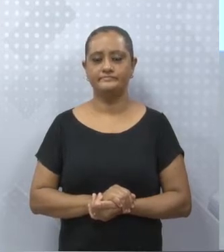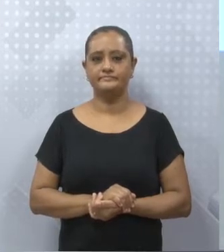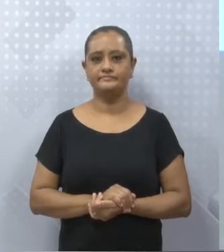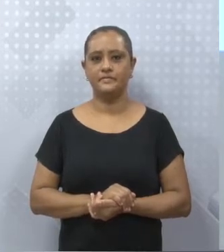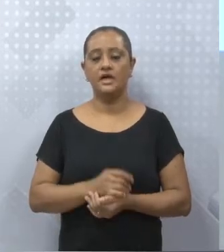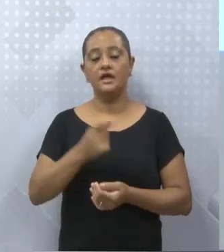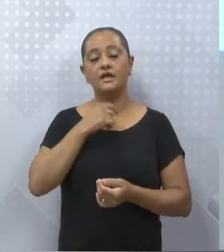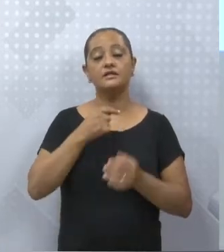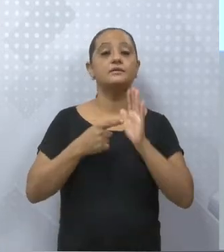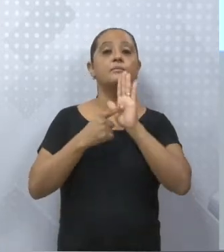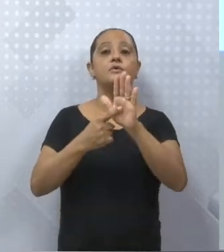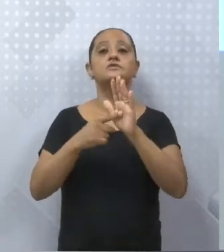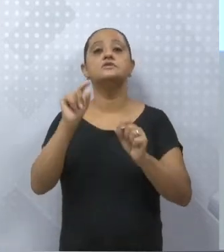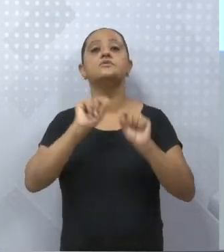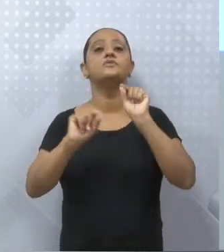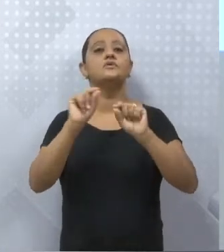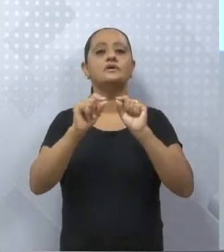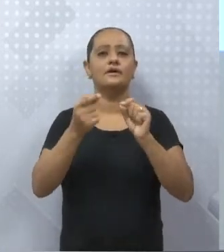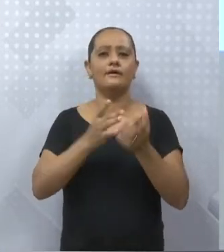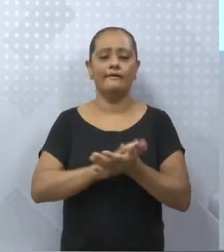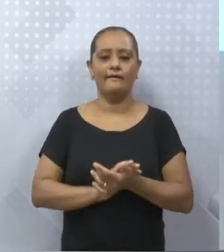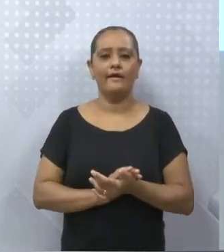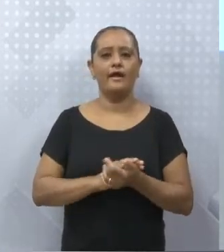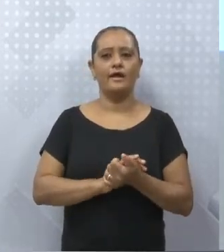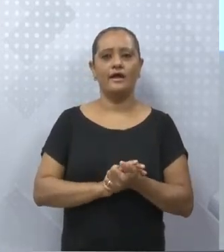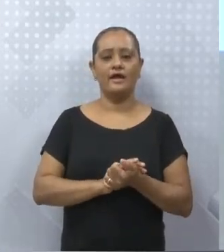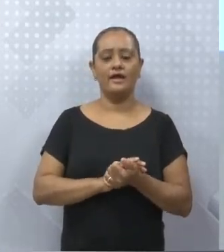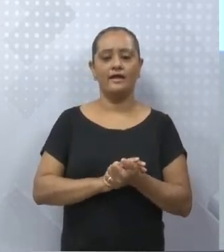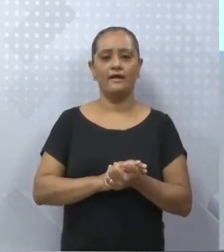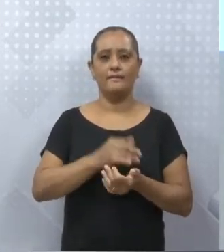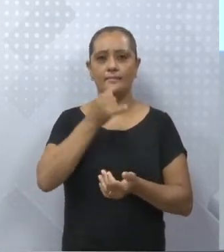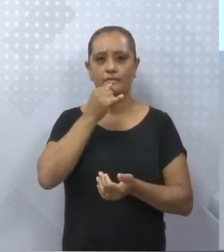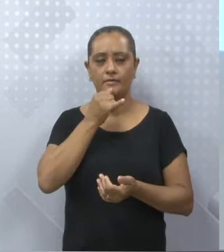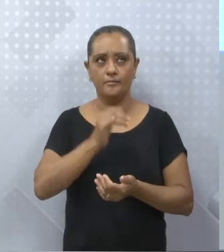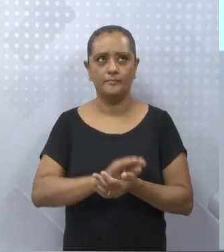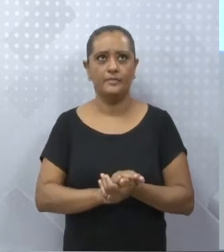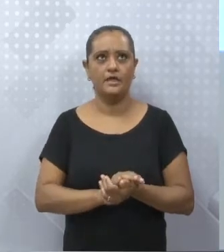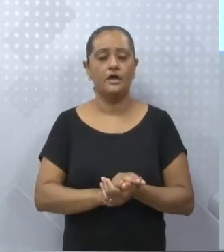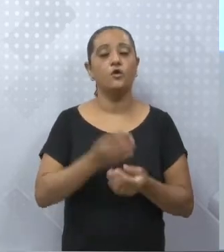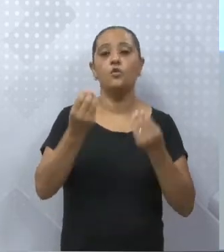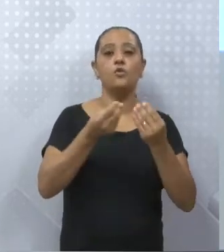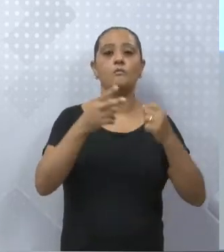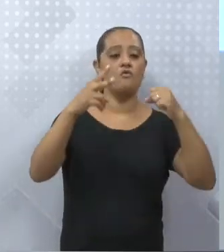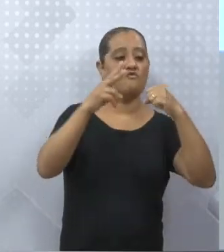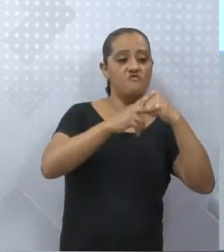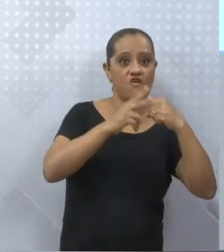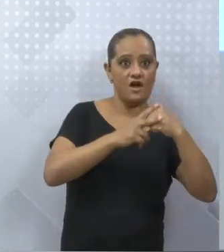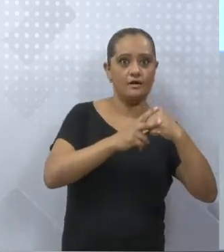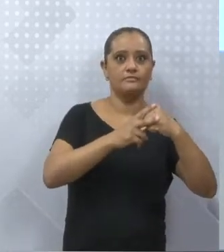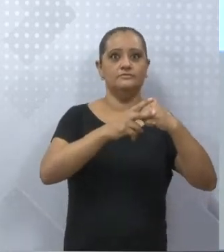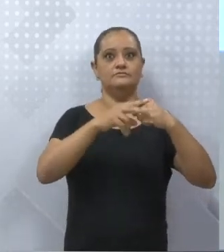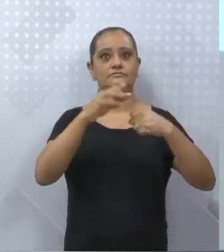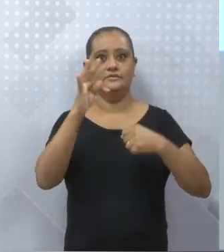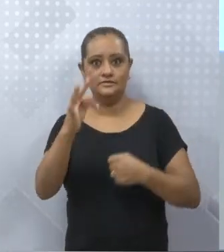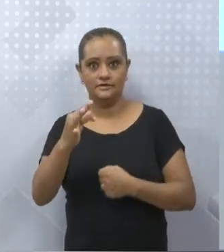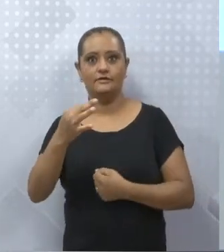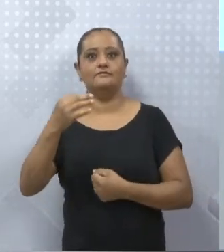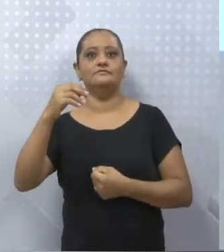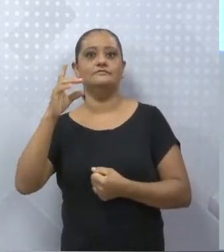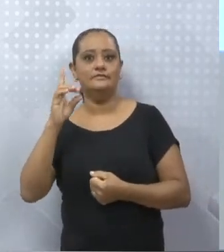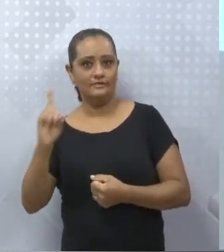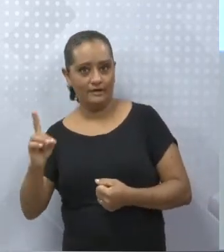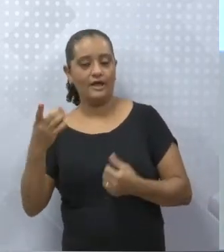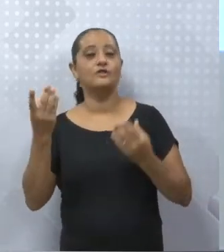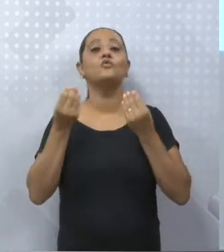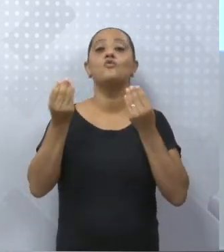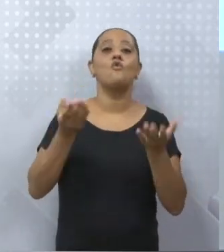verbo pode exigir dois complementos? Pode, sim. Quando é que um verbo é transitivo direto? E aí vai ficar a dica, hein? Não